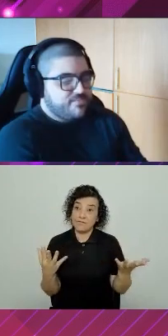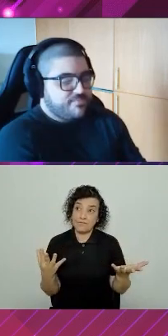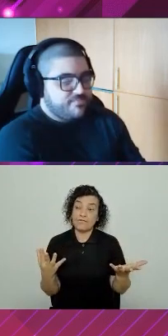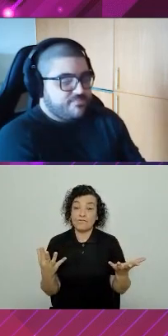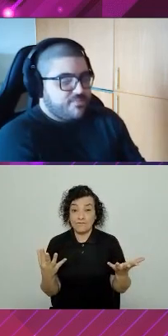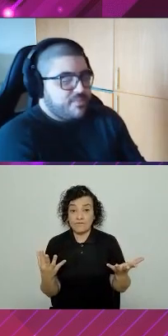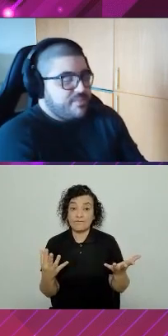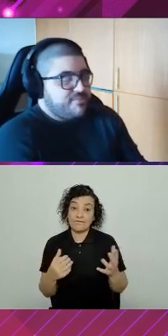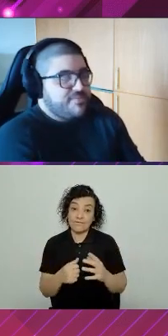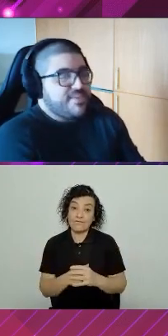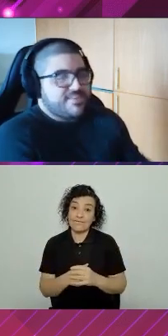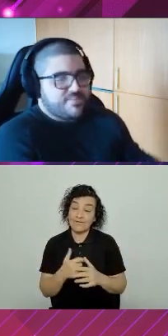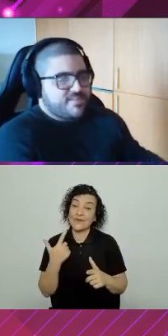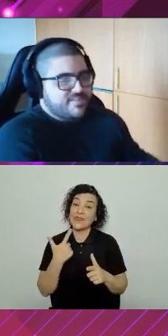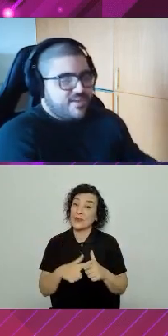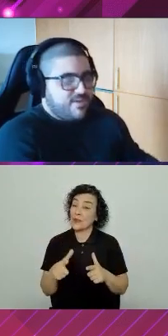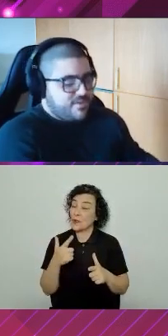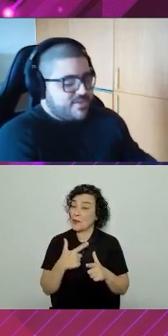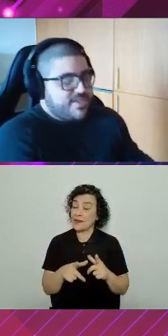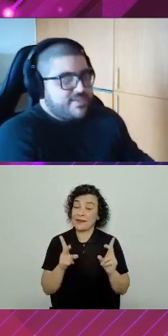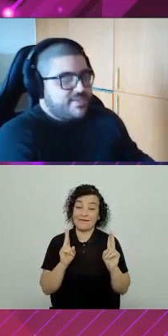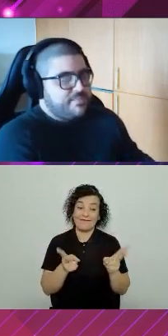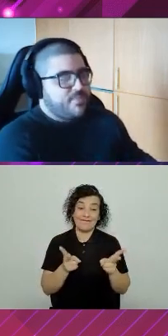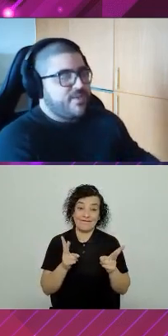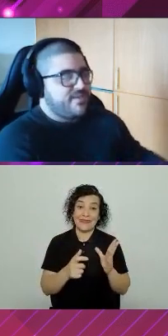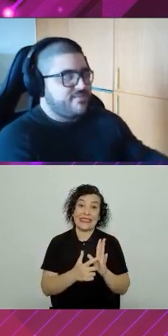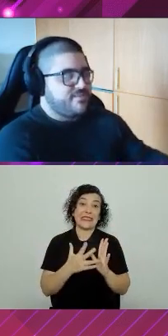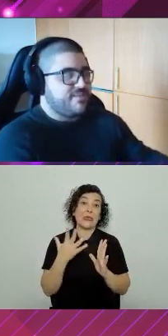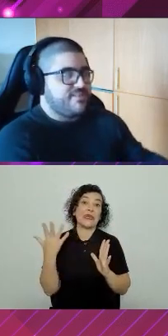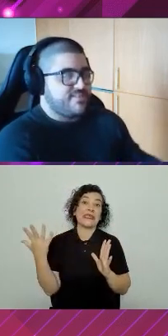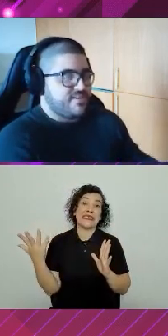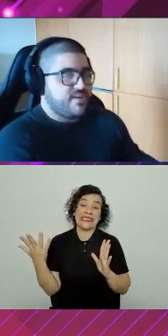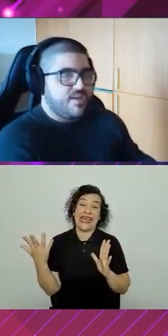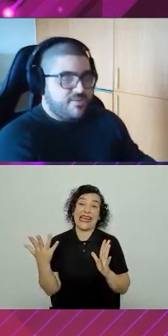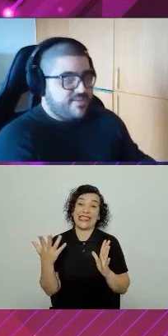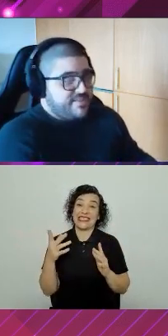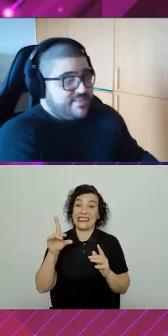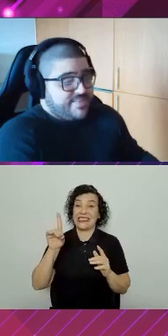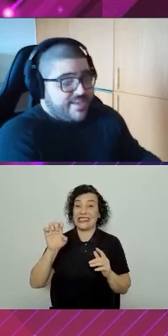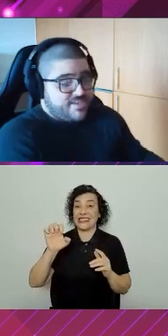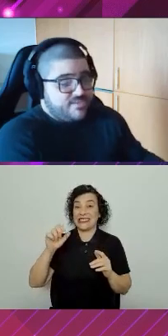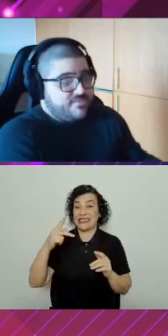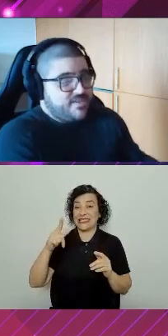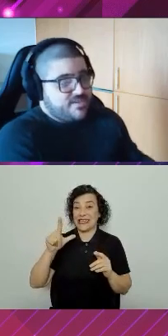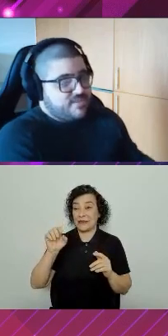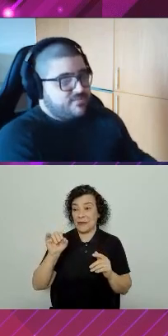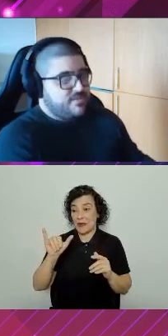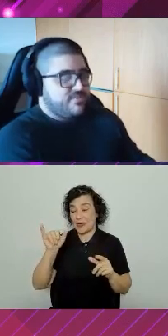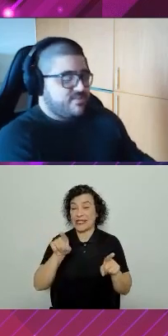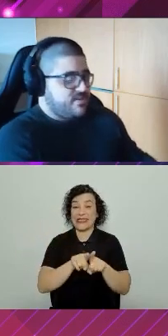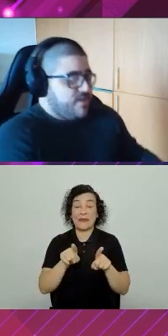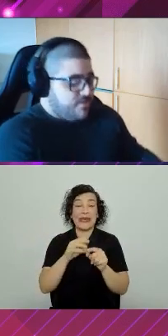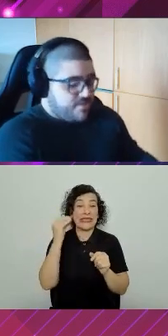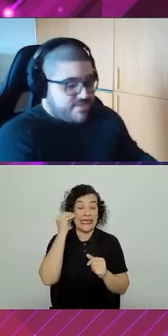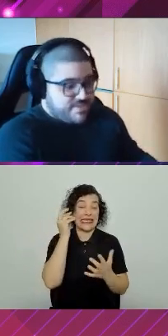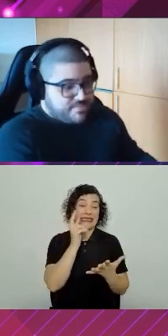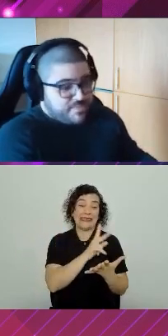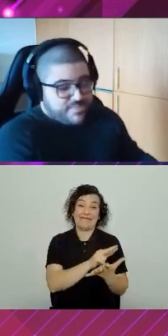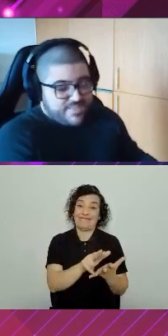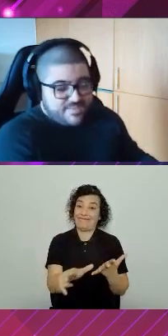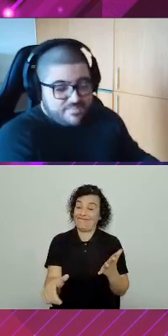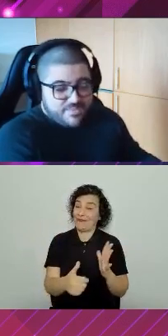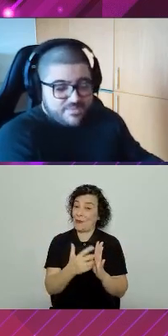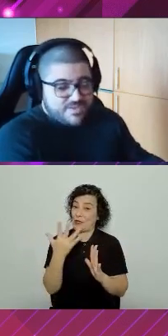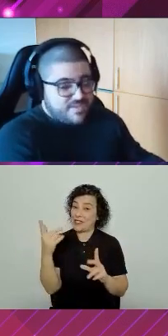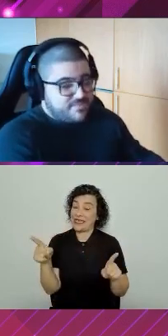problema infinito para esses caras. Olha a quantidade de deploy que eles vão ter que fazer, quantidade de teste diferente que eles vão ter que fazer, quantidade de